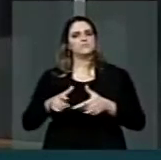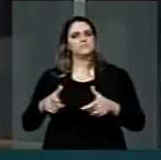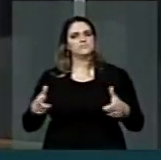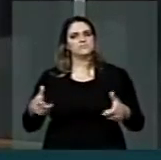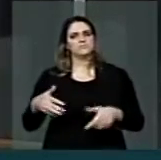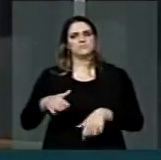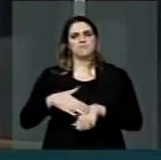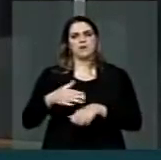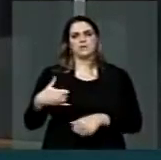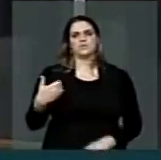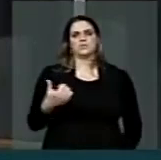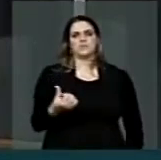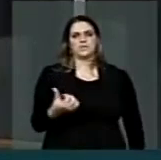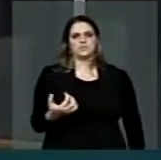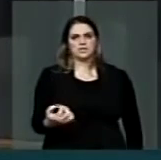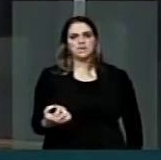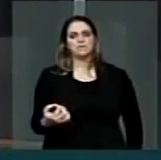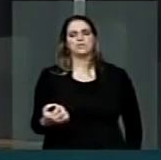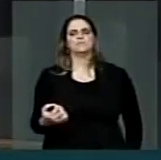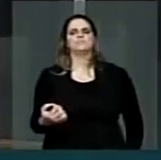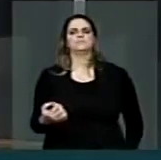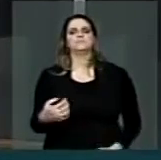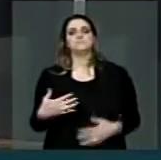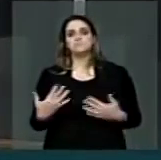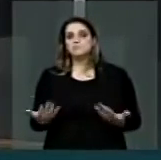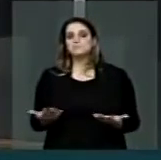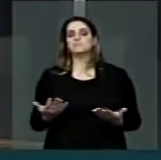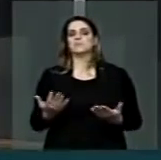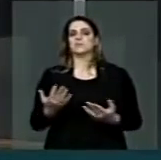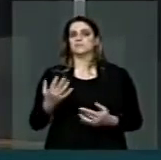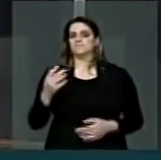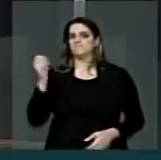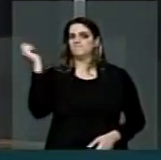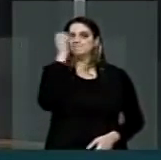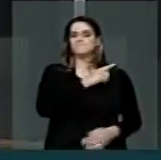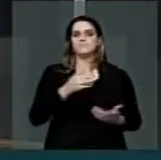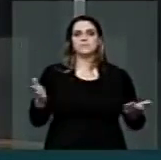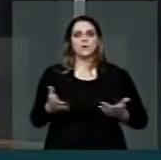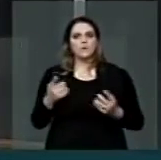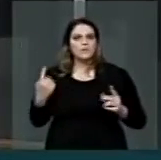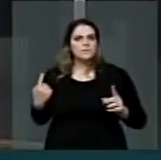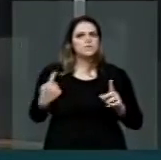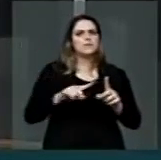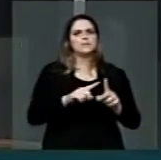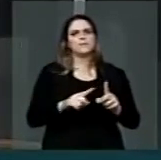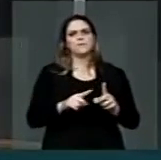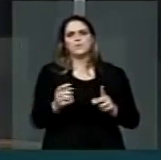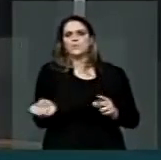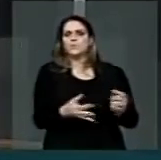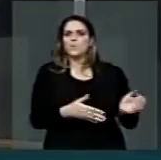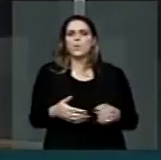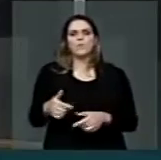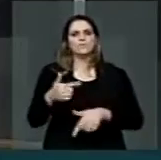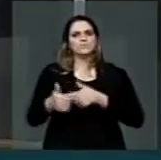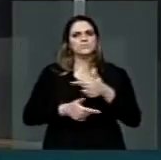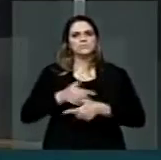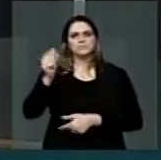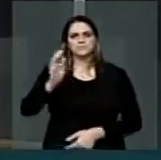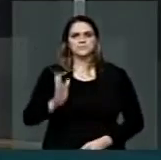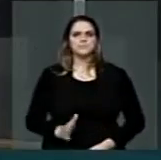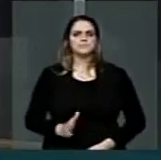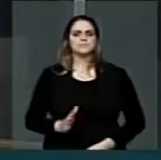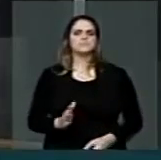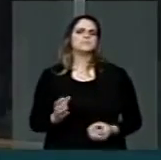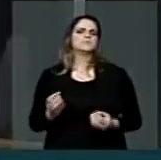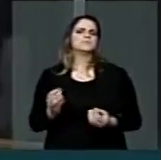este que tem se tornado um dos grandes desafios da nação. O cenário agrava-se quando, somado à desigualdade social,